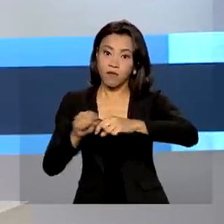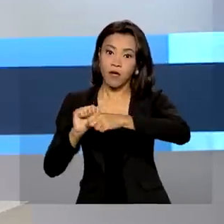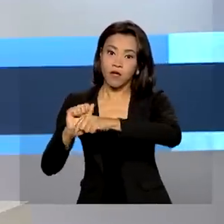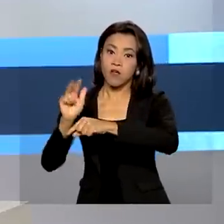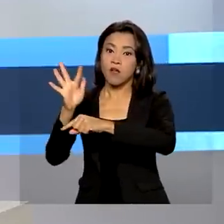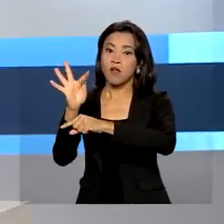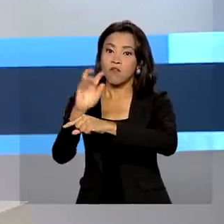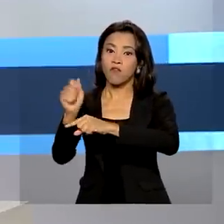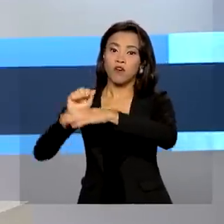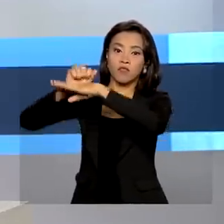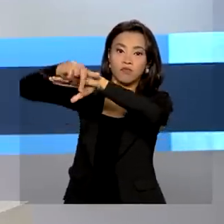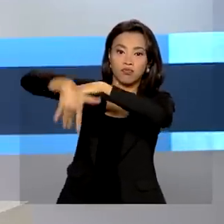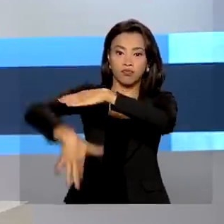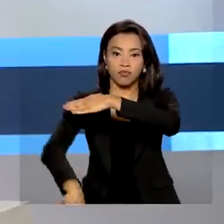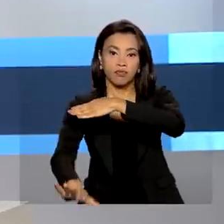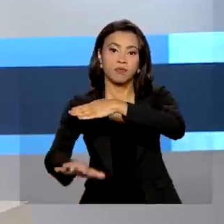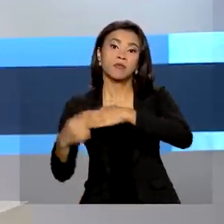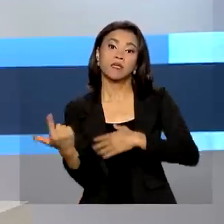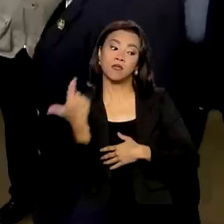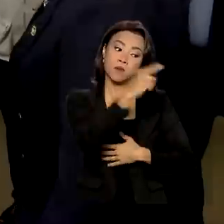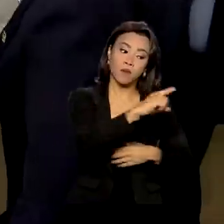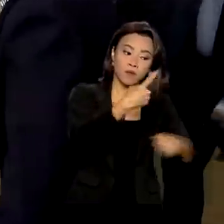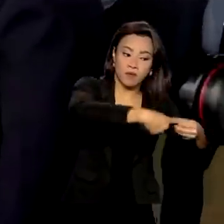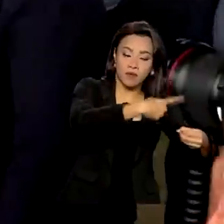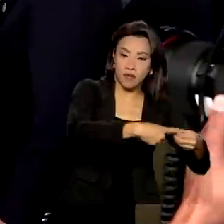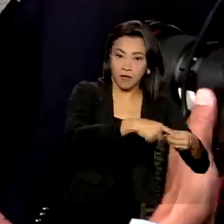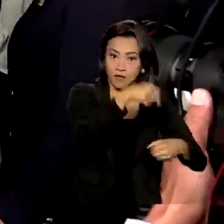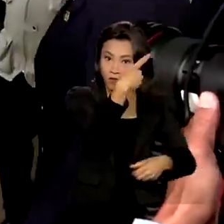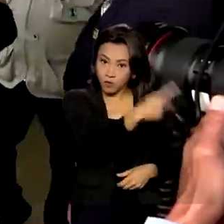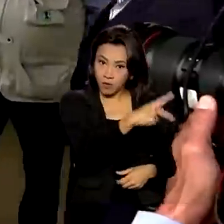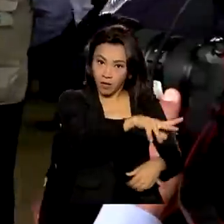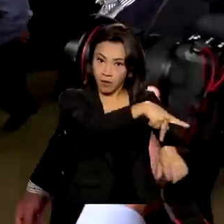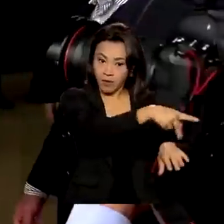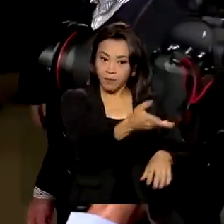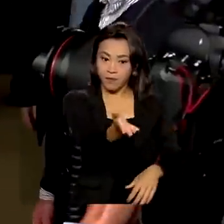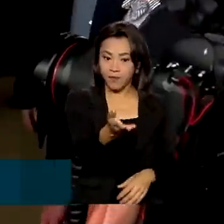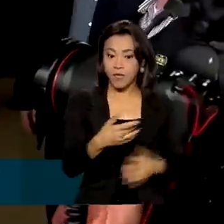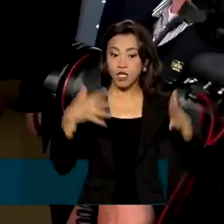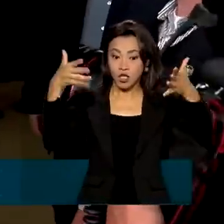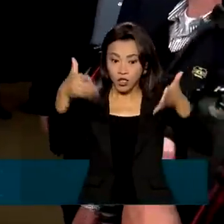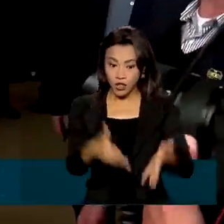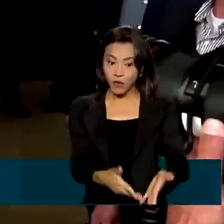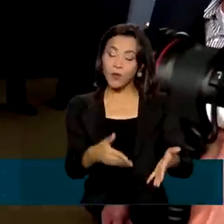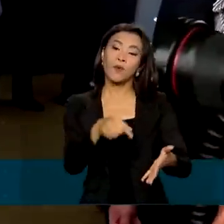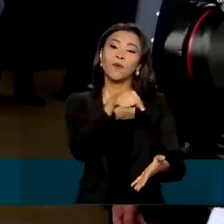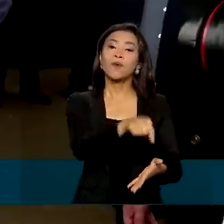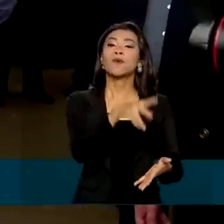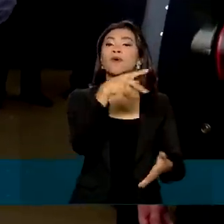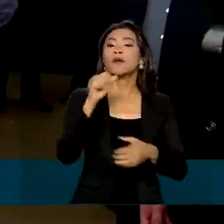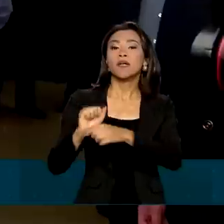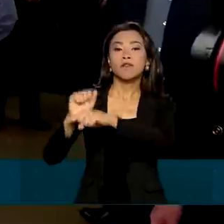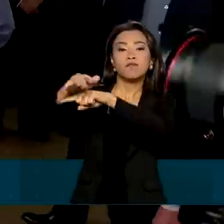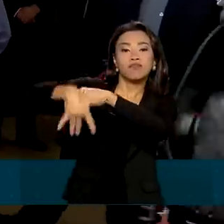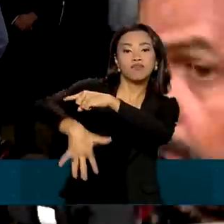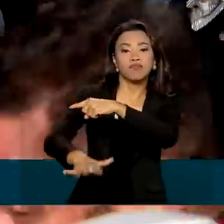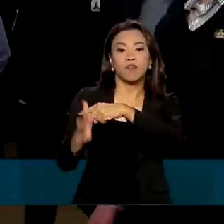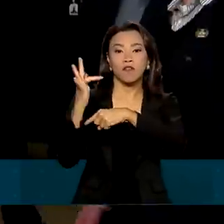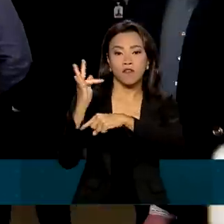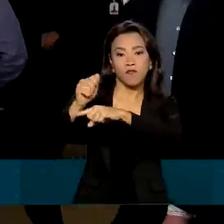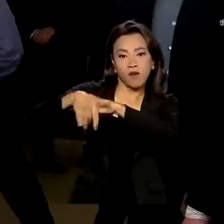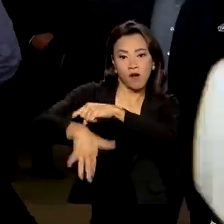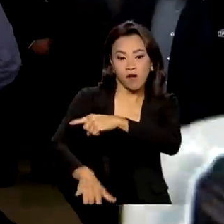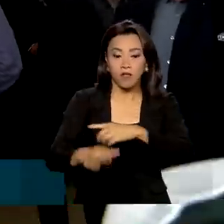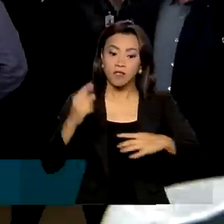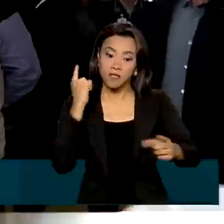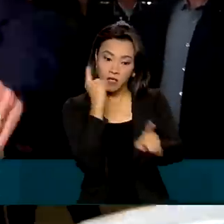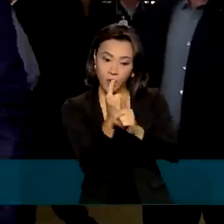presidente Franco, no lado paraguaio. Ao chegar a Foz do Iguaçu, o presidente Jair Bolsonaro se uniu ao presidente do